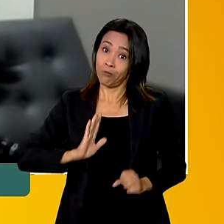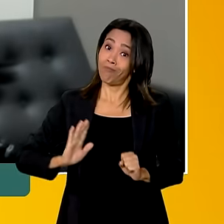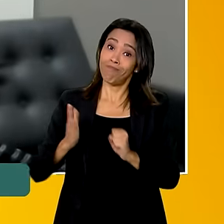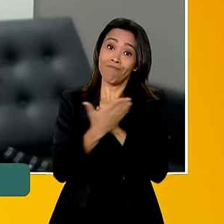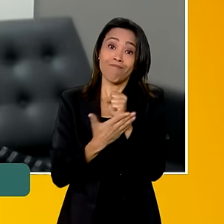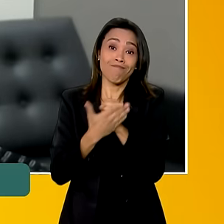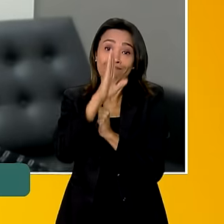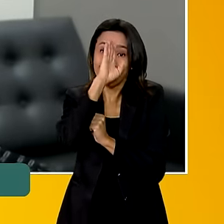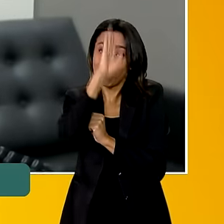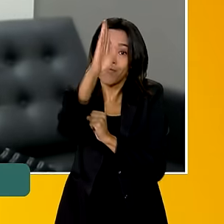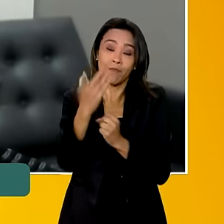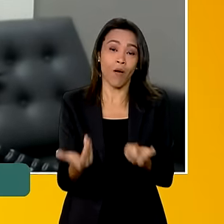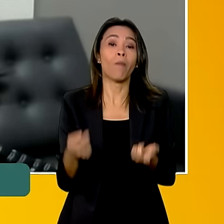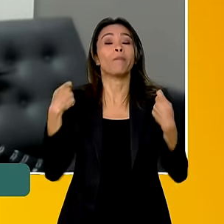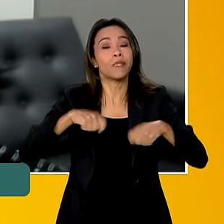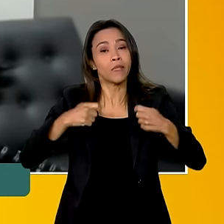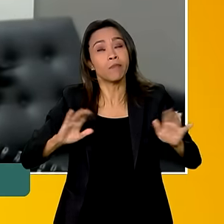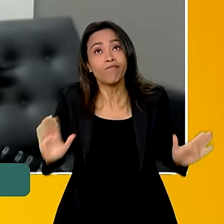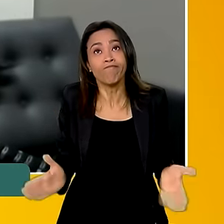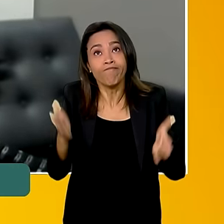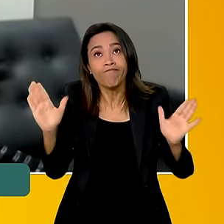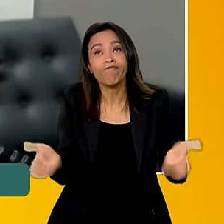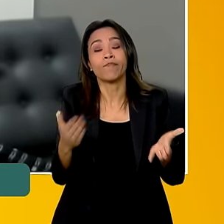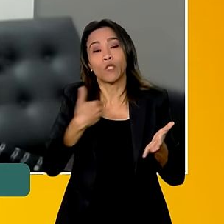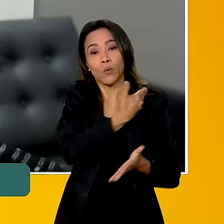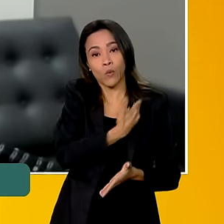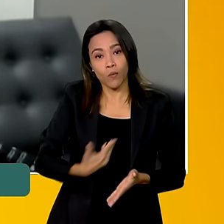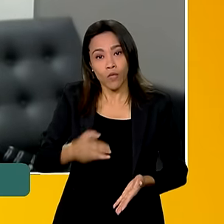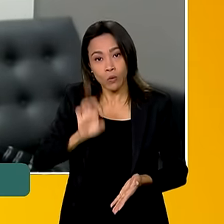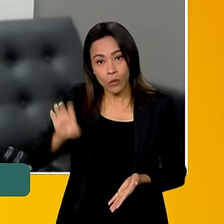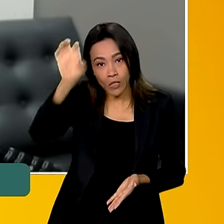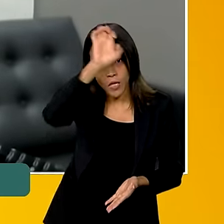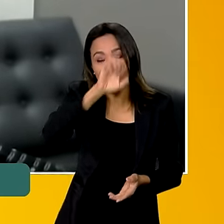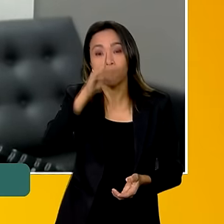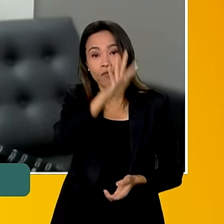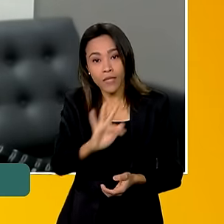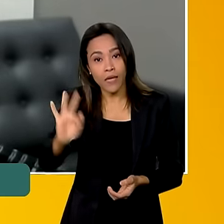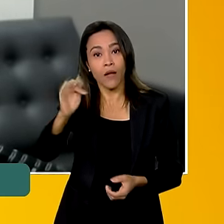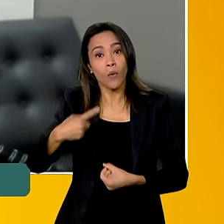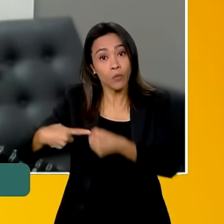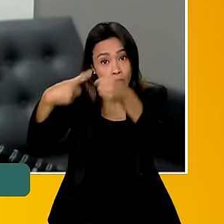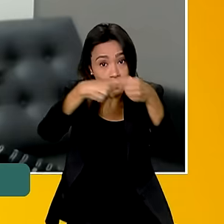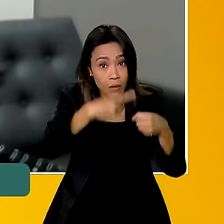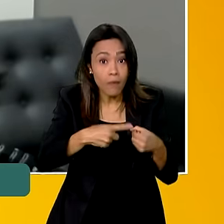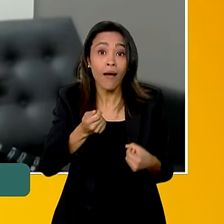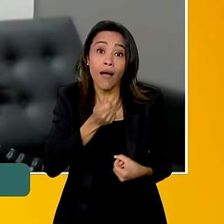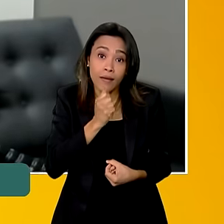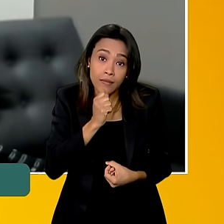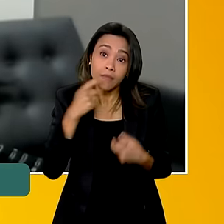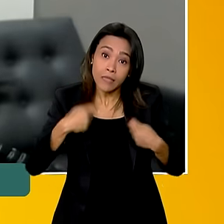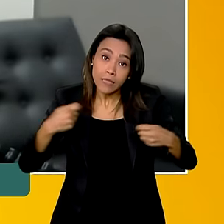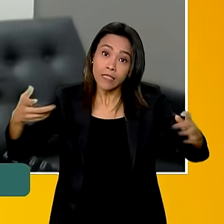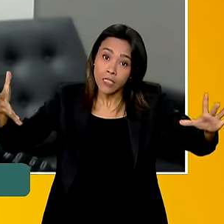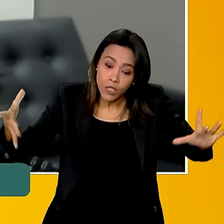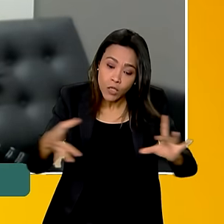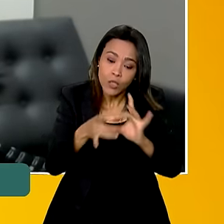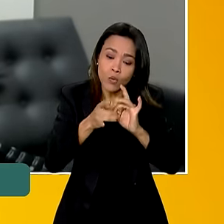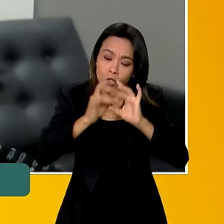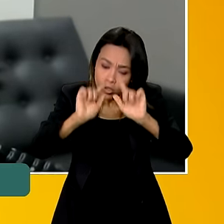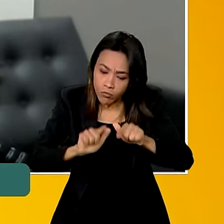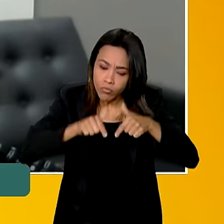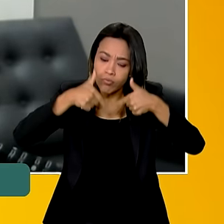investir, que os governos estaduais, federais, federal e municipais precisam se unir de forma